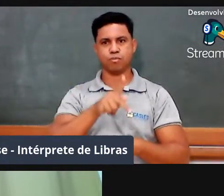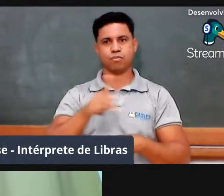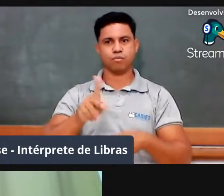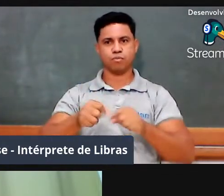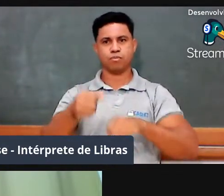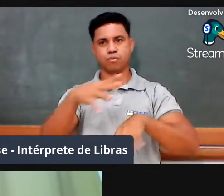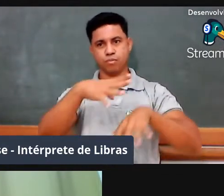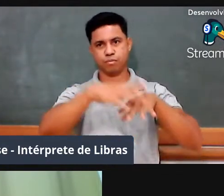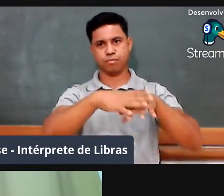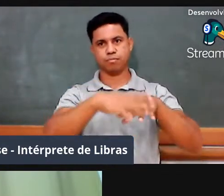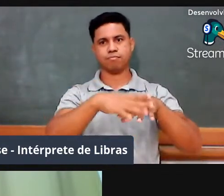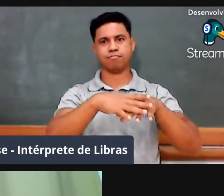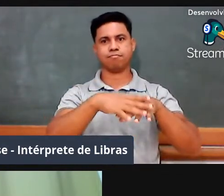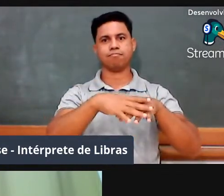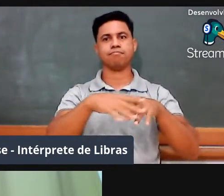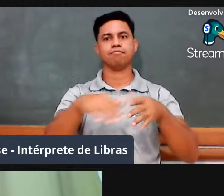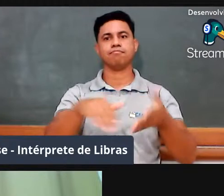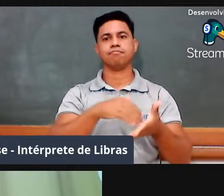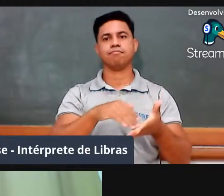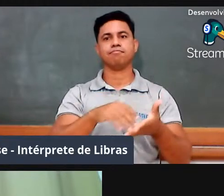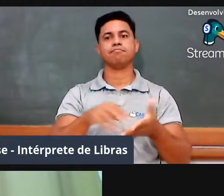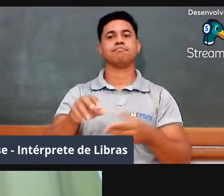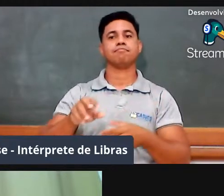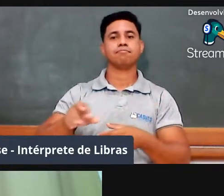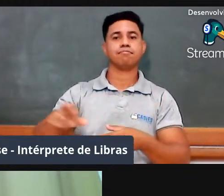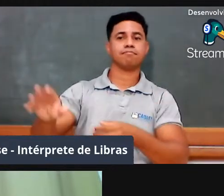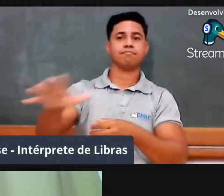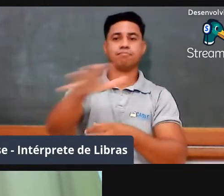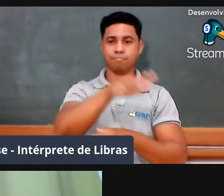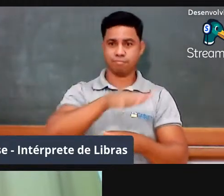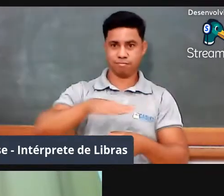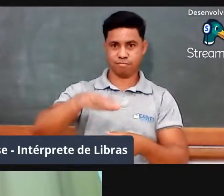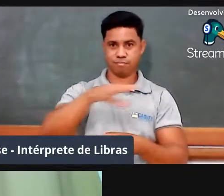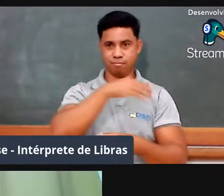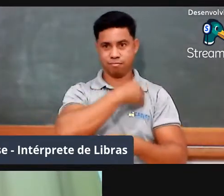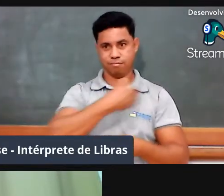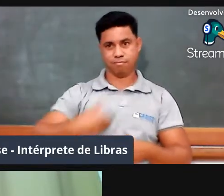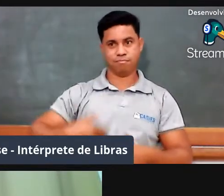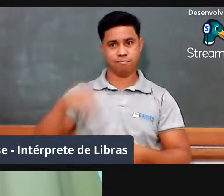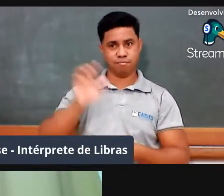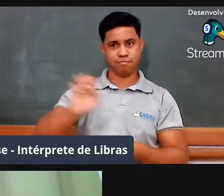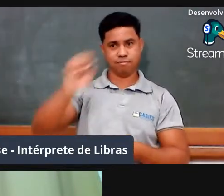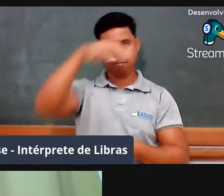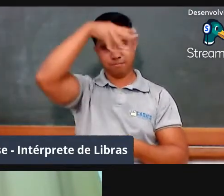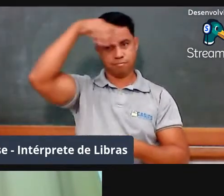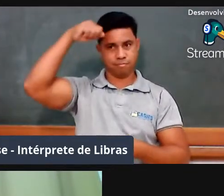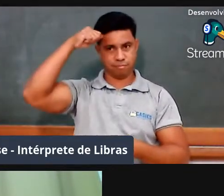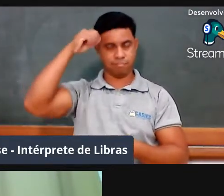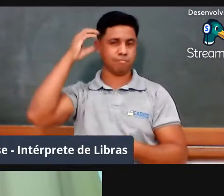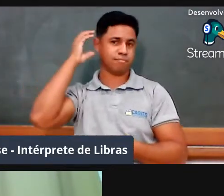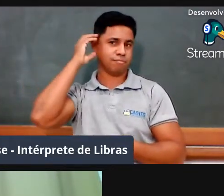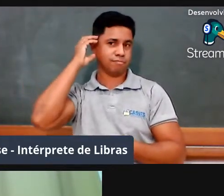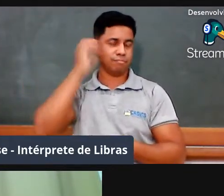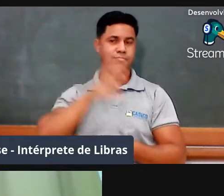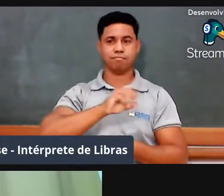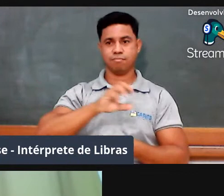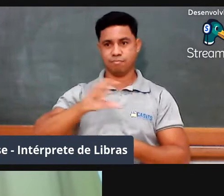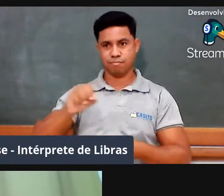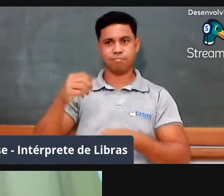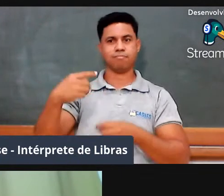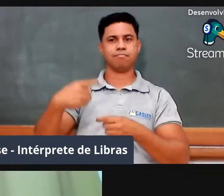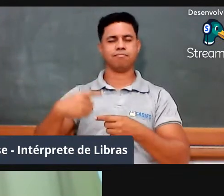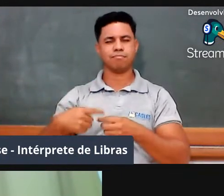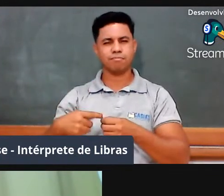diretorias regionais de educação do Estado de Mato Grosso, Cuiabá, Rondonópolis, Confesa, Sinop,